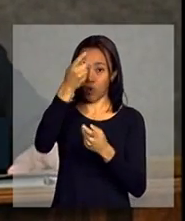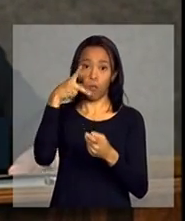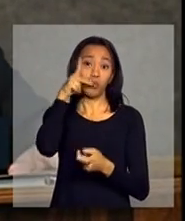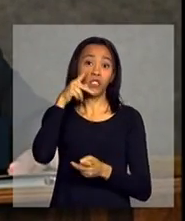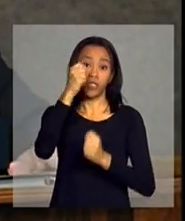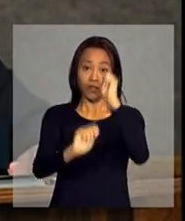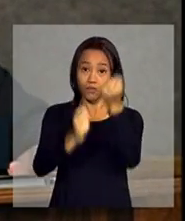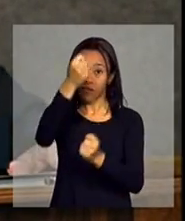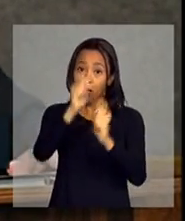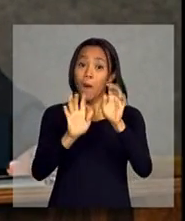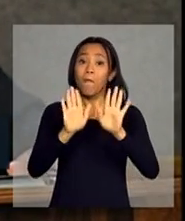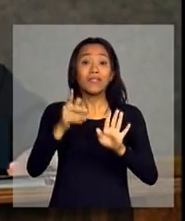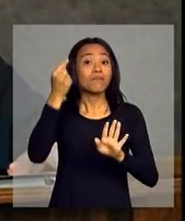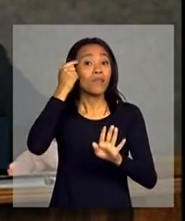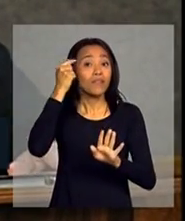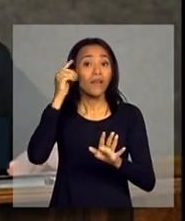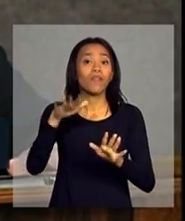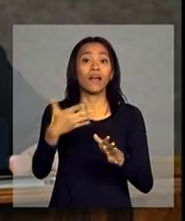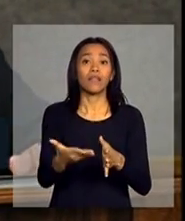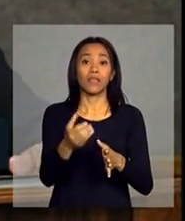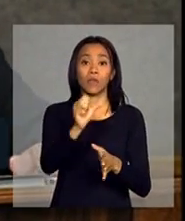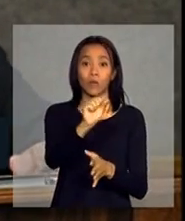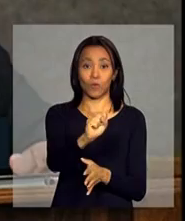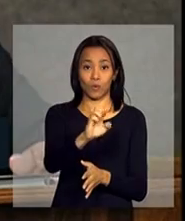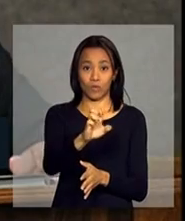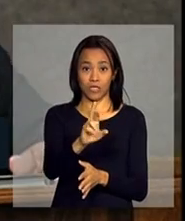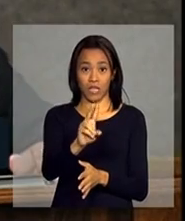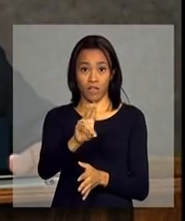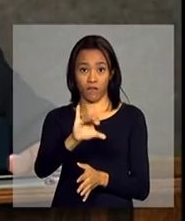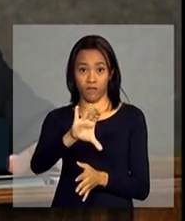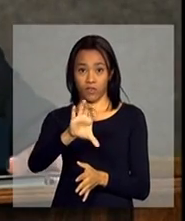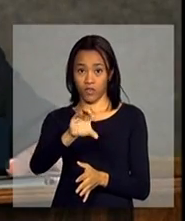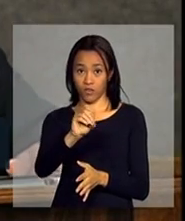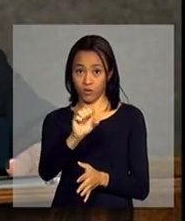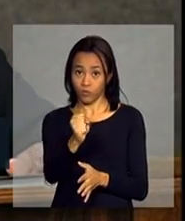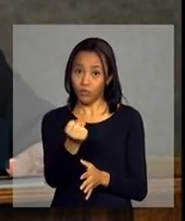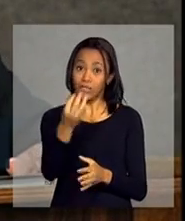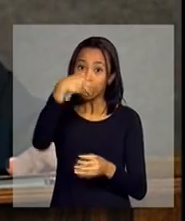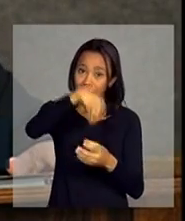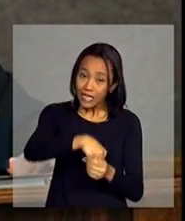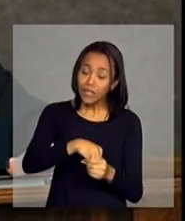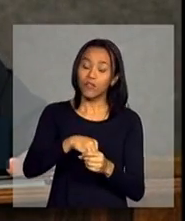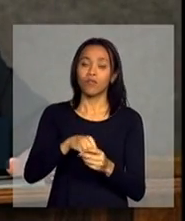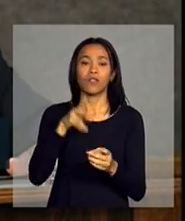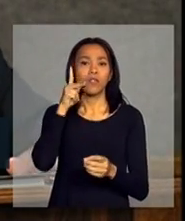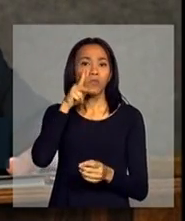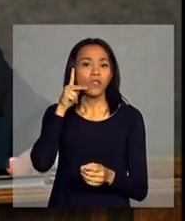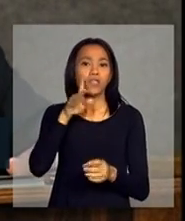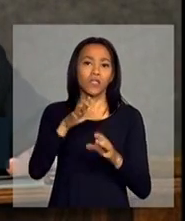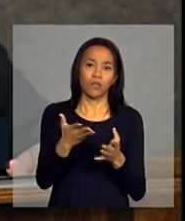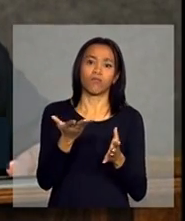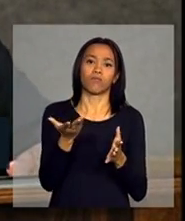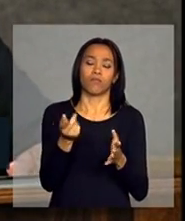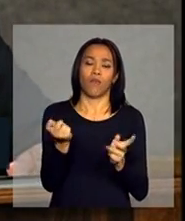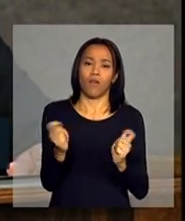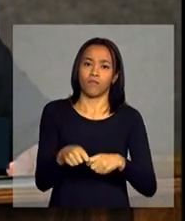entrava como um setor prioritário da política, então, tanto serviços